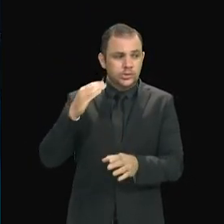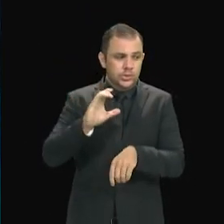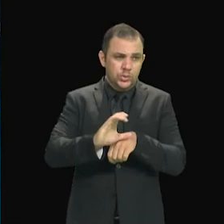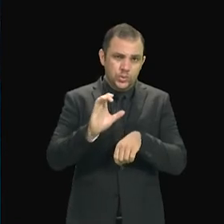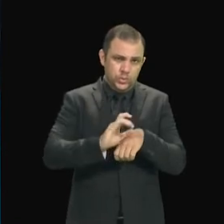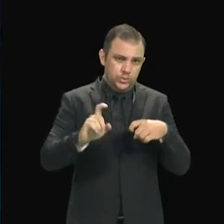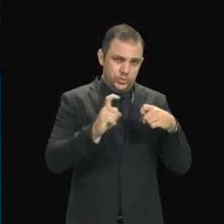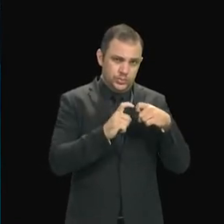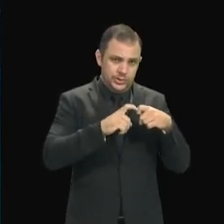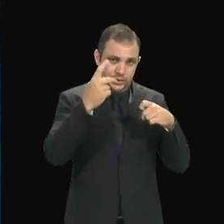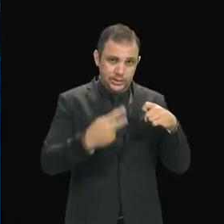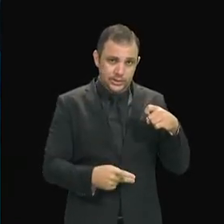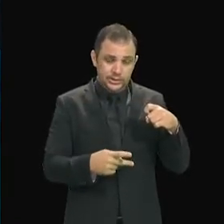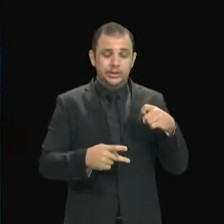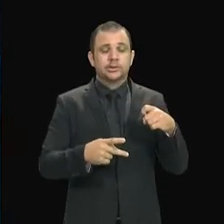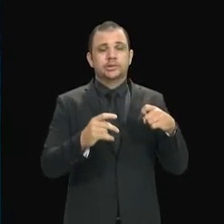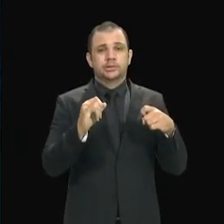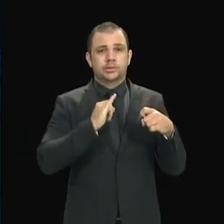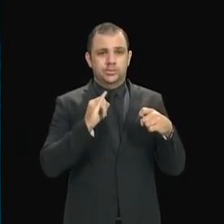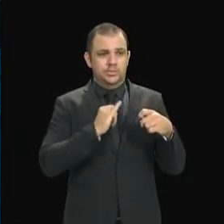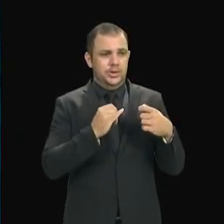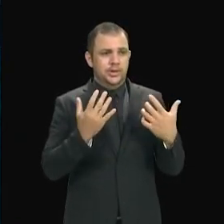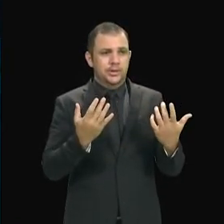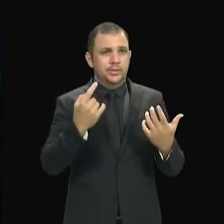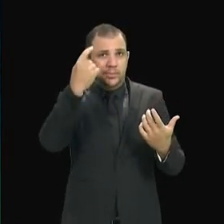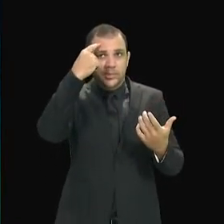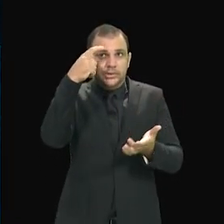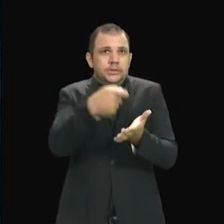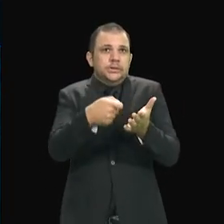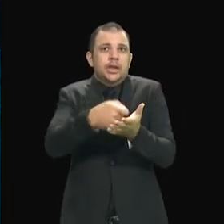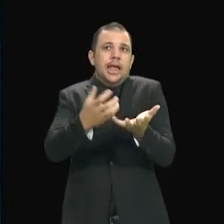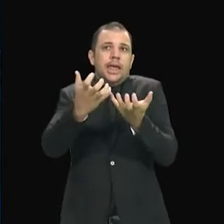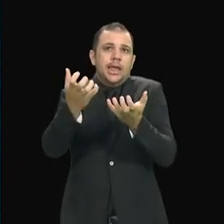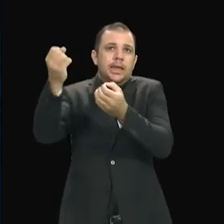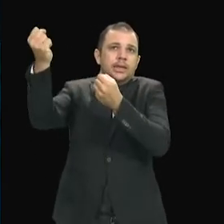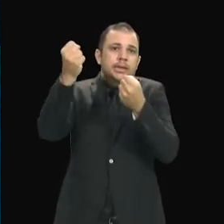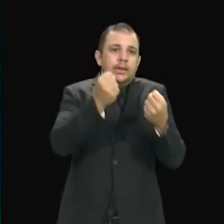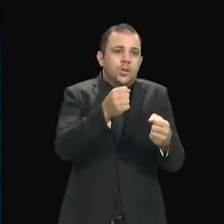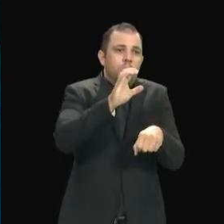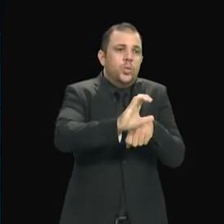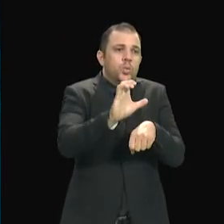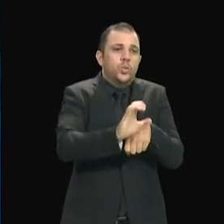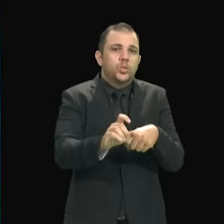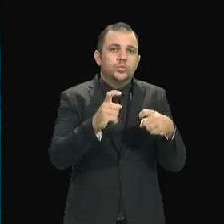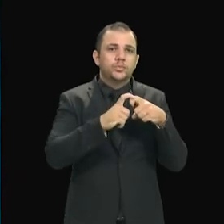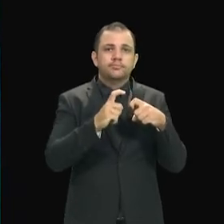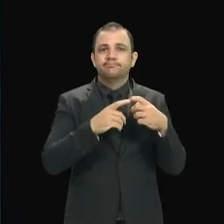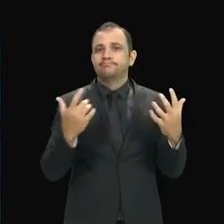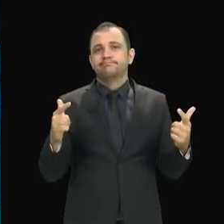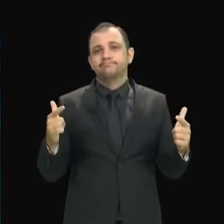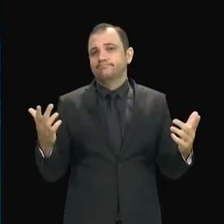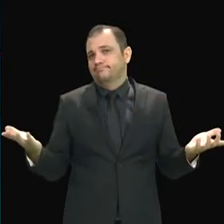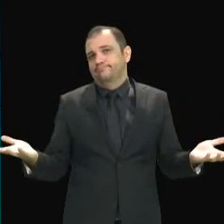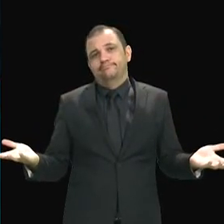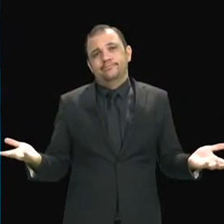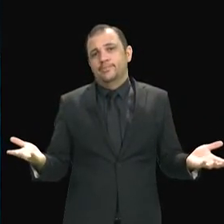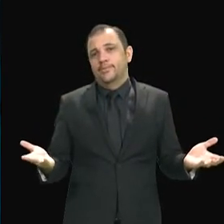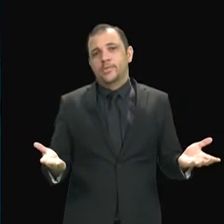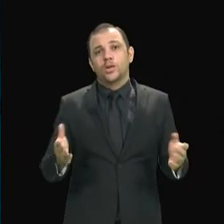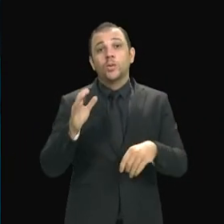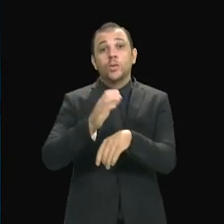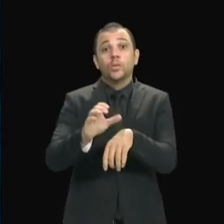nessa universidade, não dava, porque não vinha. Um curso, por exemplo, de mestrado ou de doutorado,